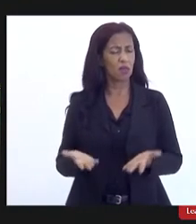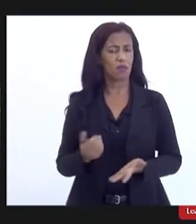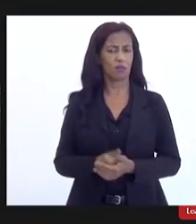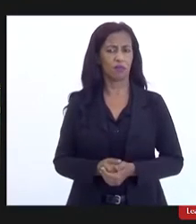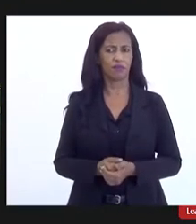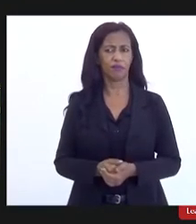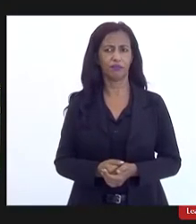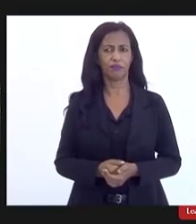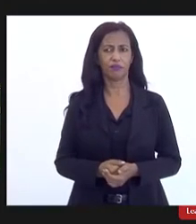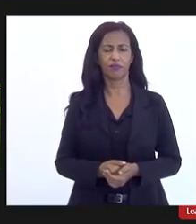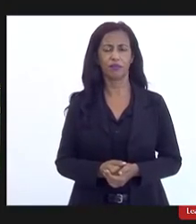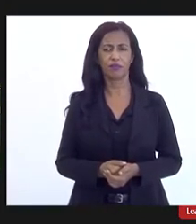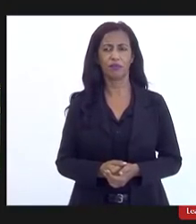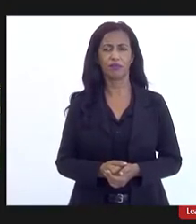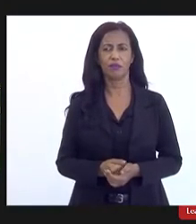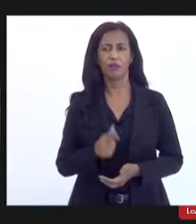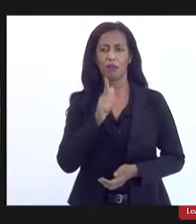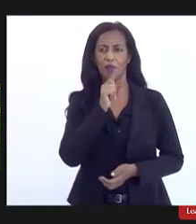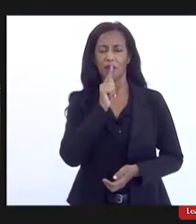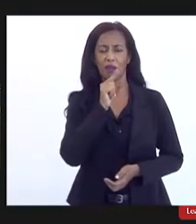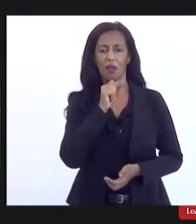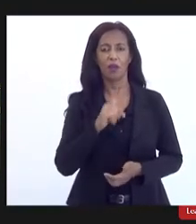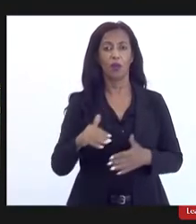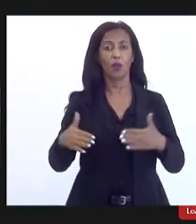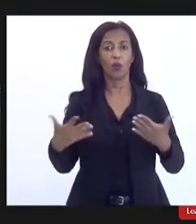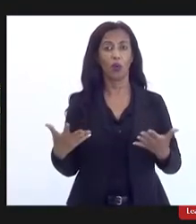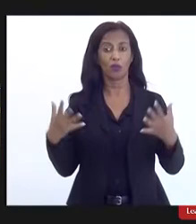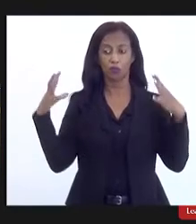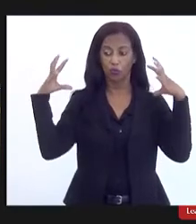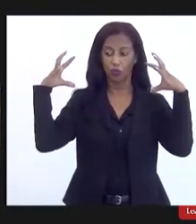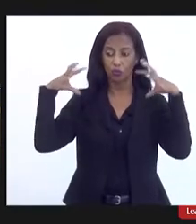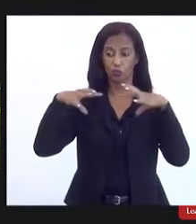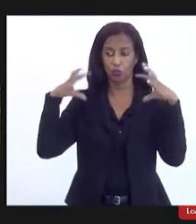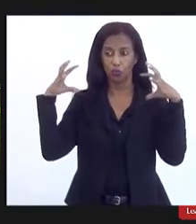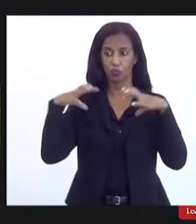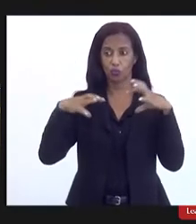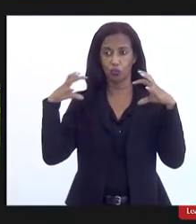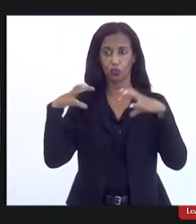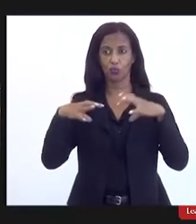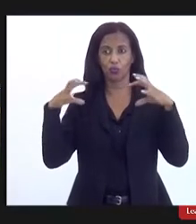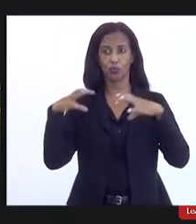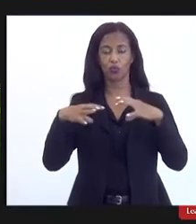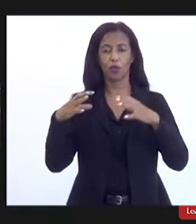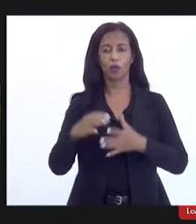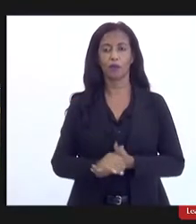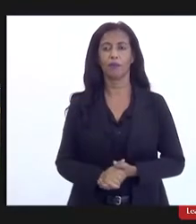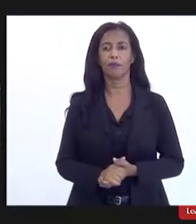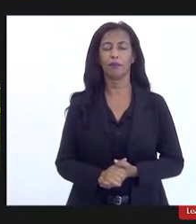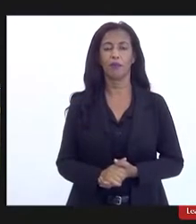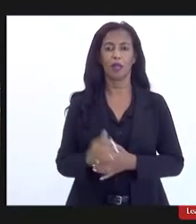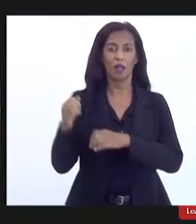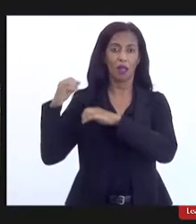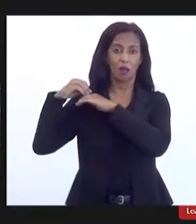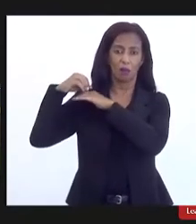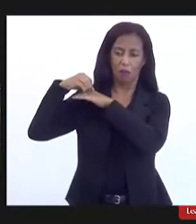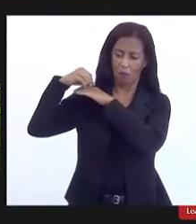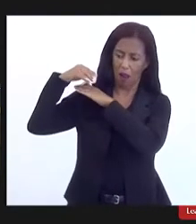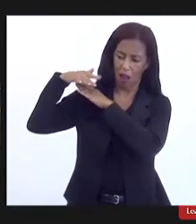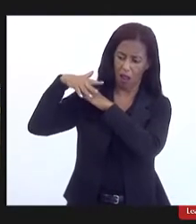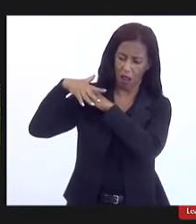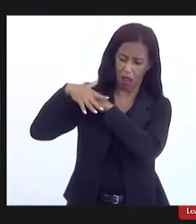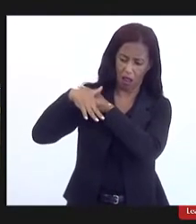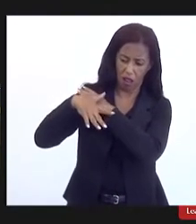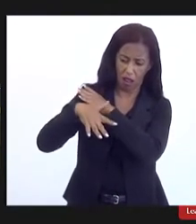né a água quando chove ela é um calde de cana né porque desses resíduos do rio